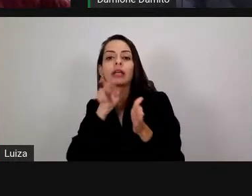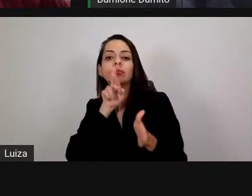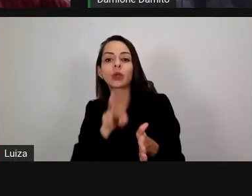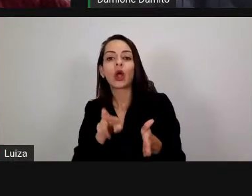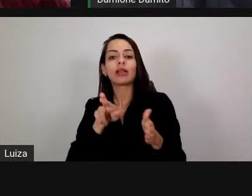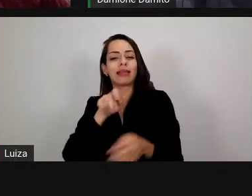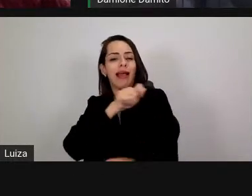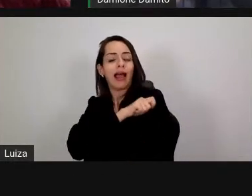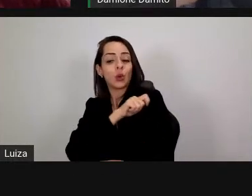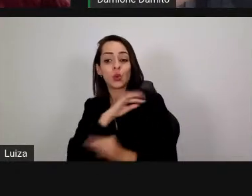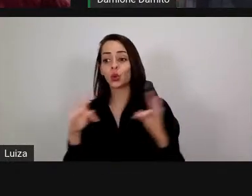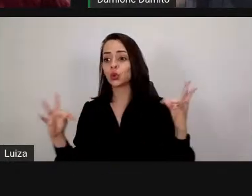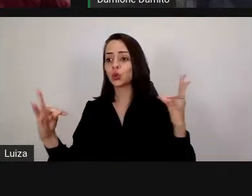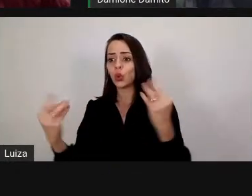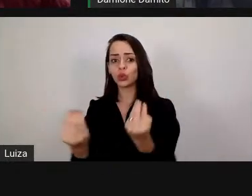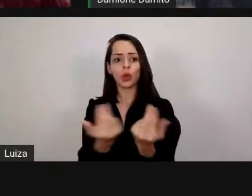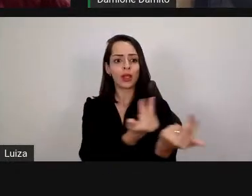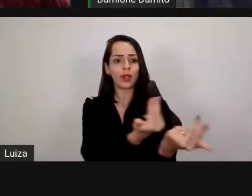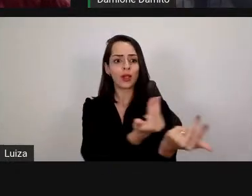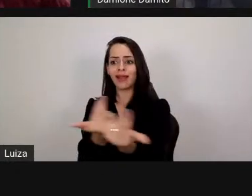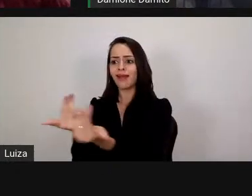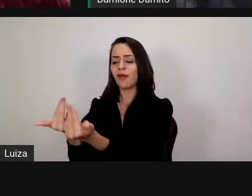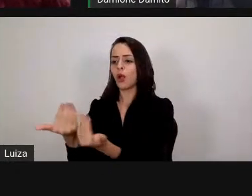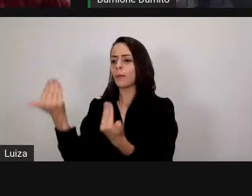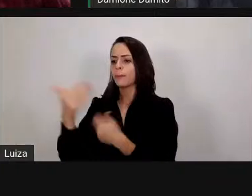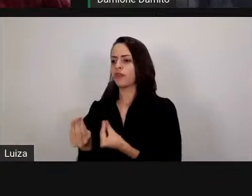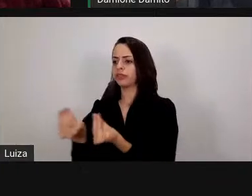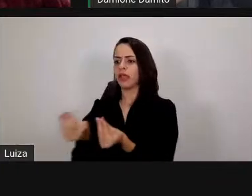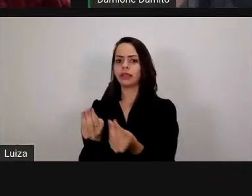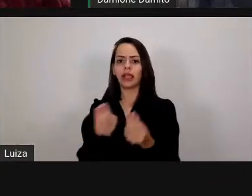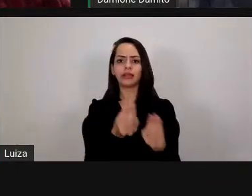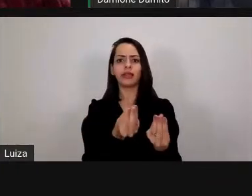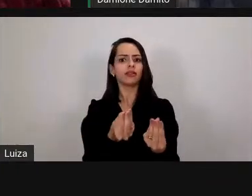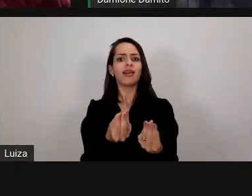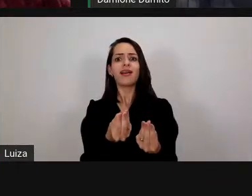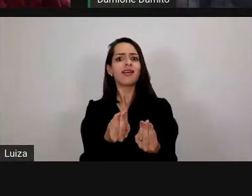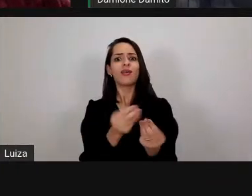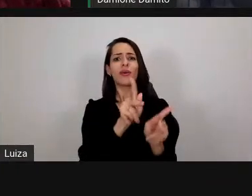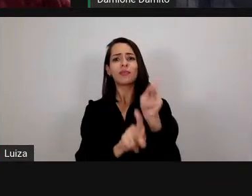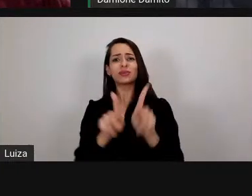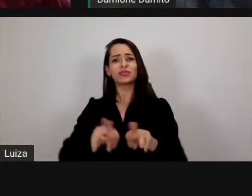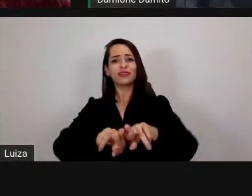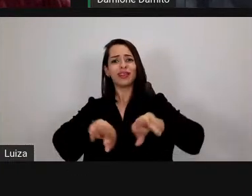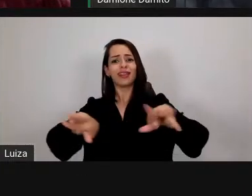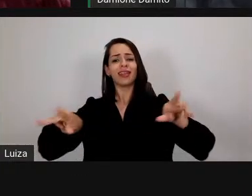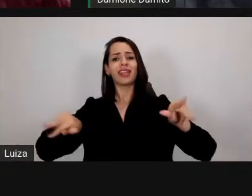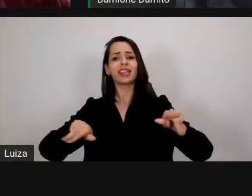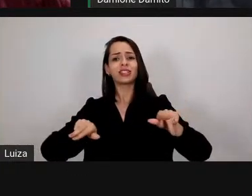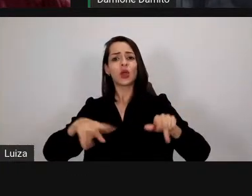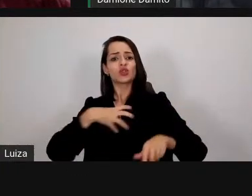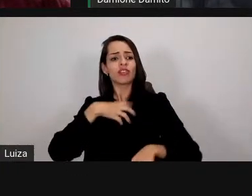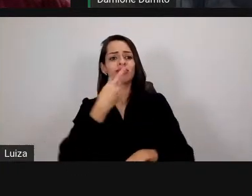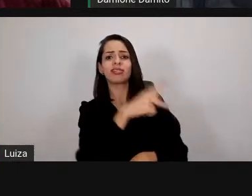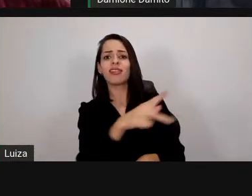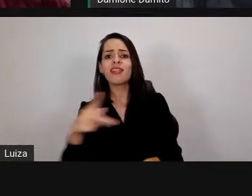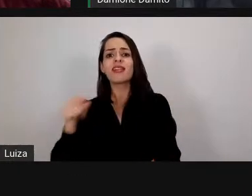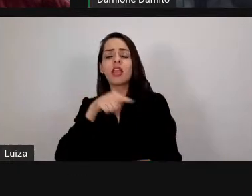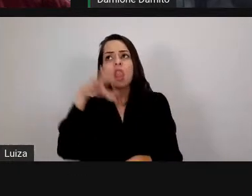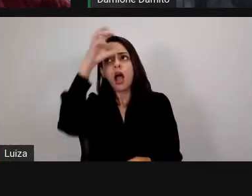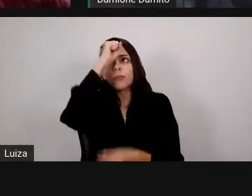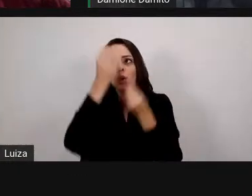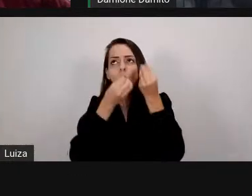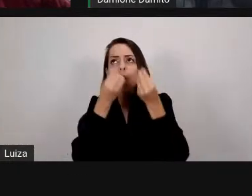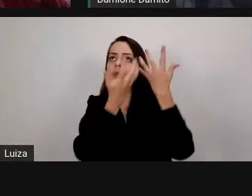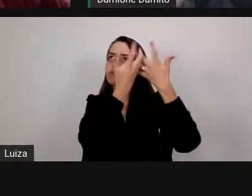se a gente entende que os alunos são diferentes tem necessidades específicas tem habilidades diferenciadas porque a gente avalia da mesma maneira isso parece ser muito